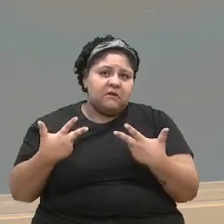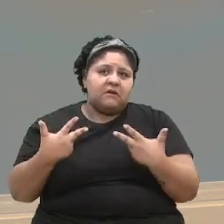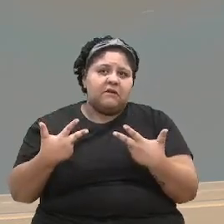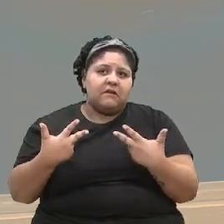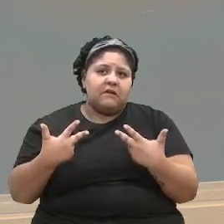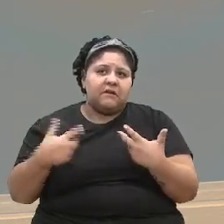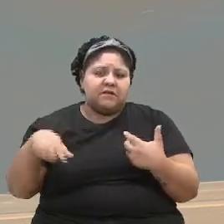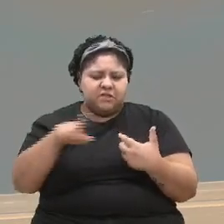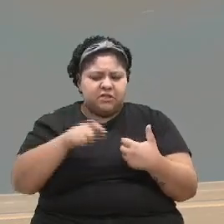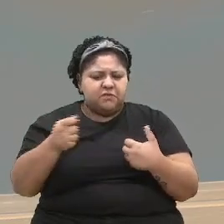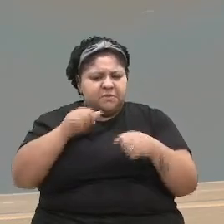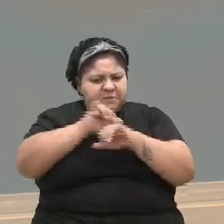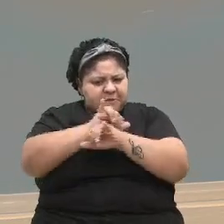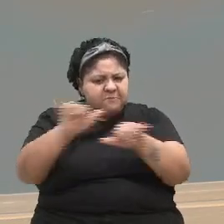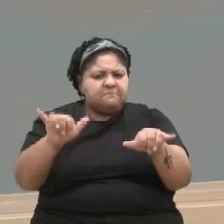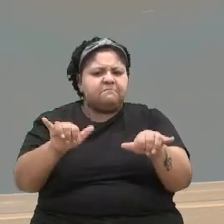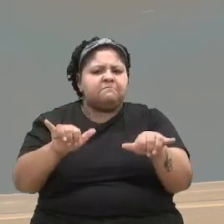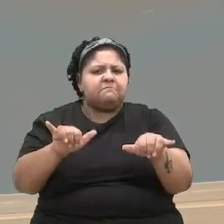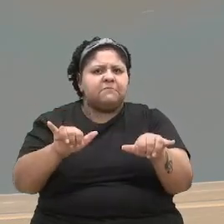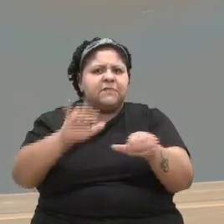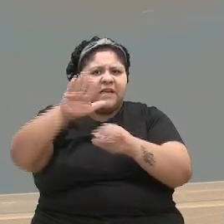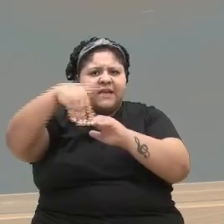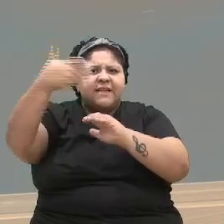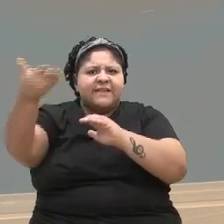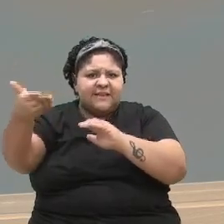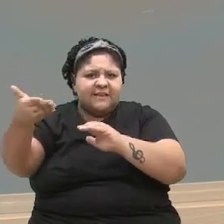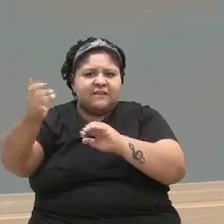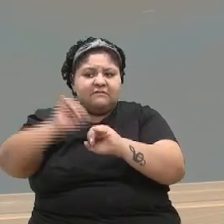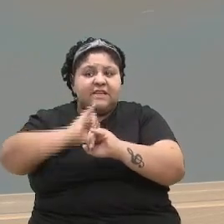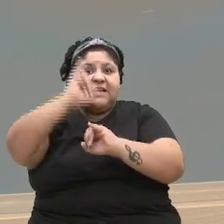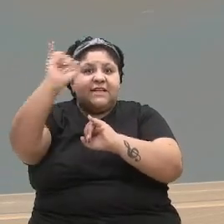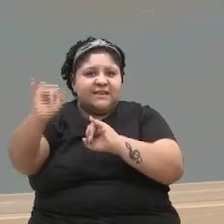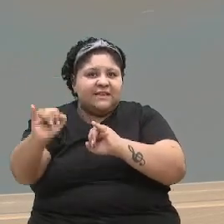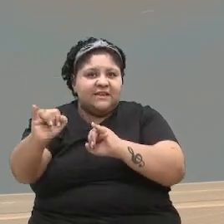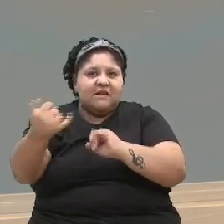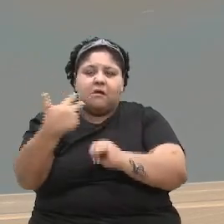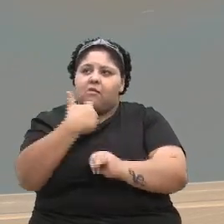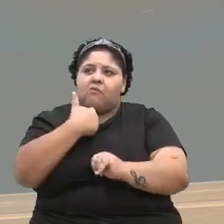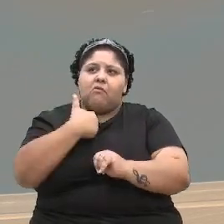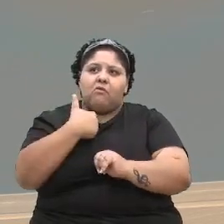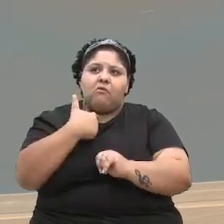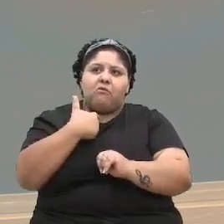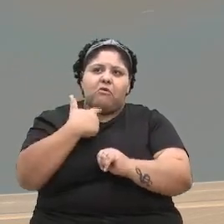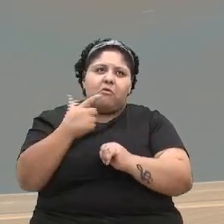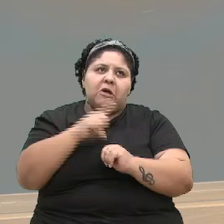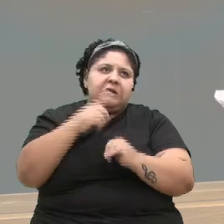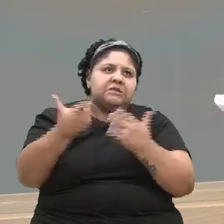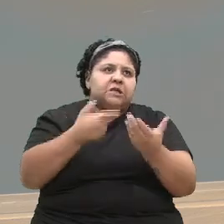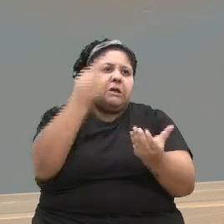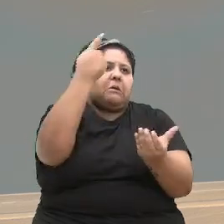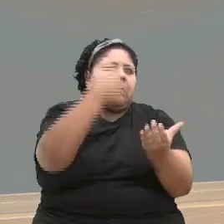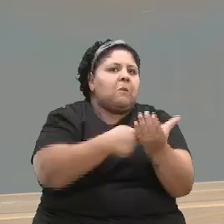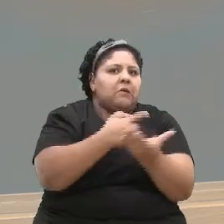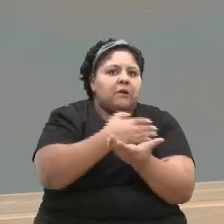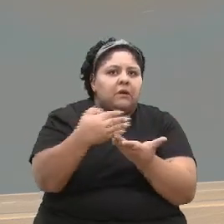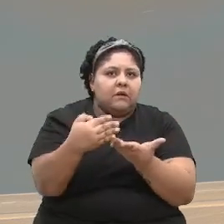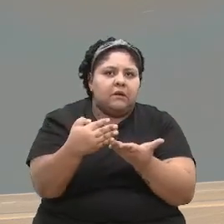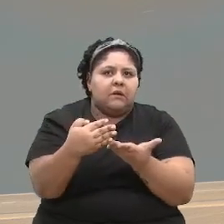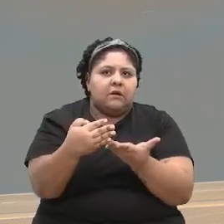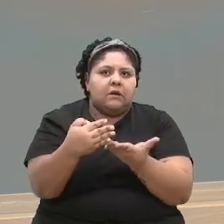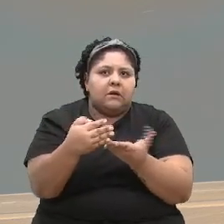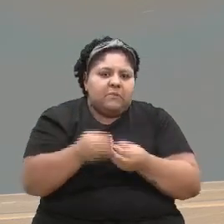se informar de relações internacionais, porque não é possível se há um acordo no início para esse